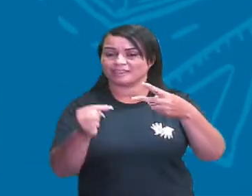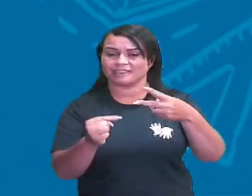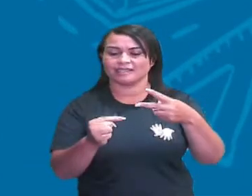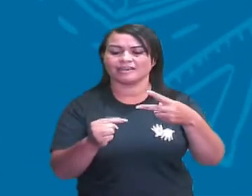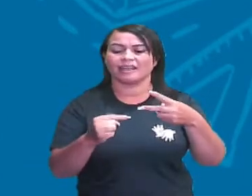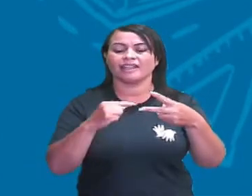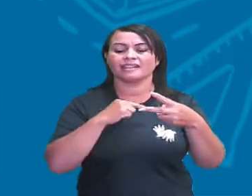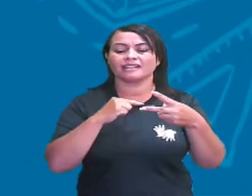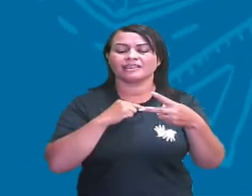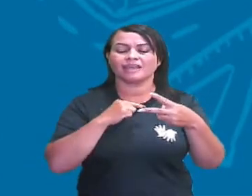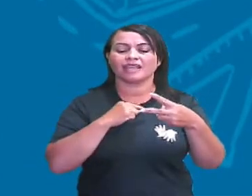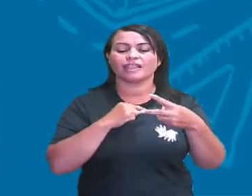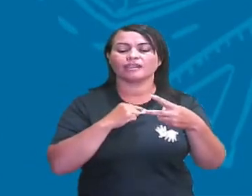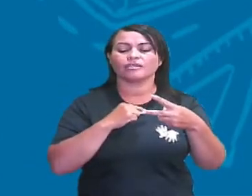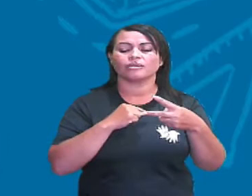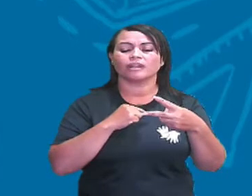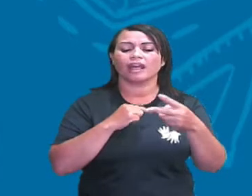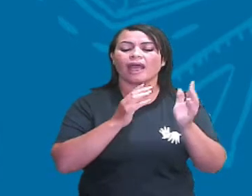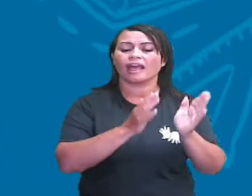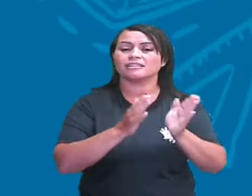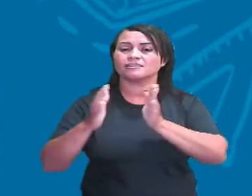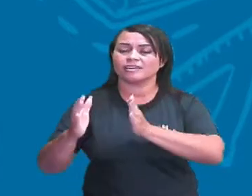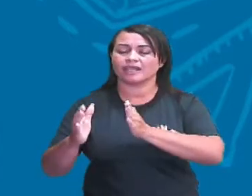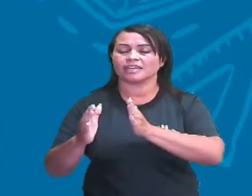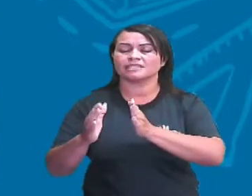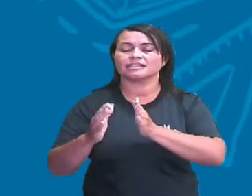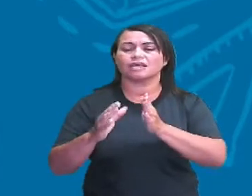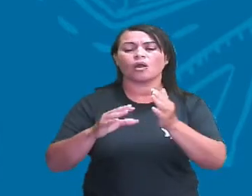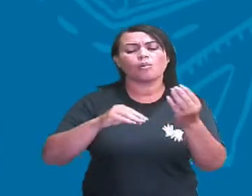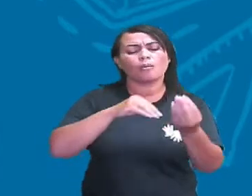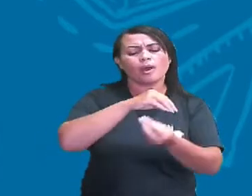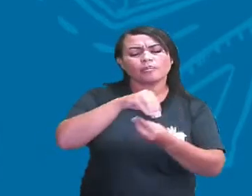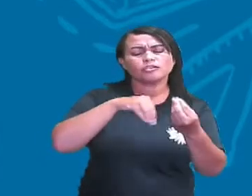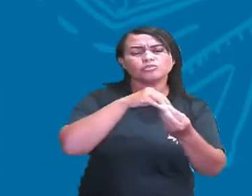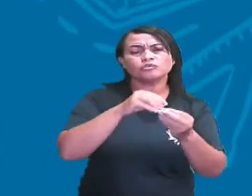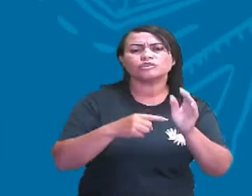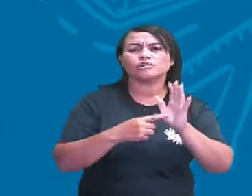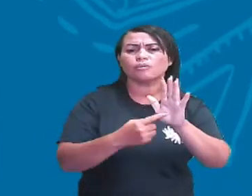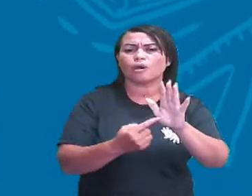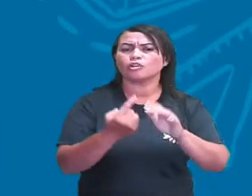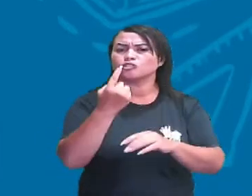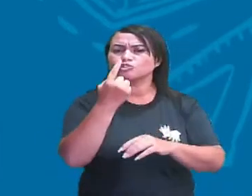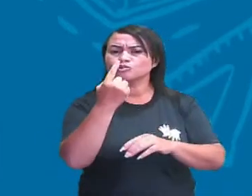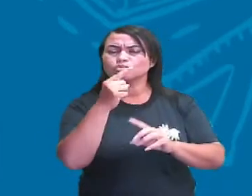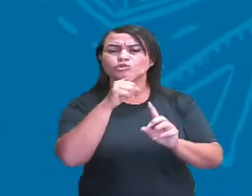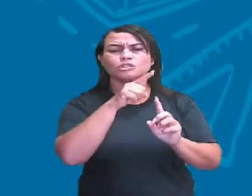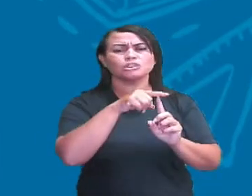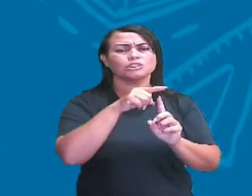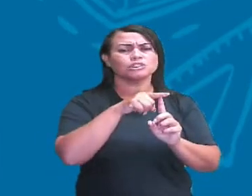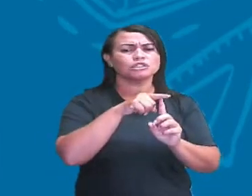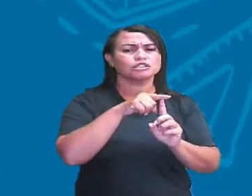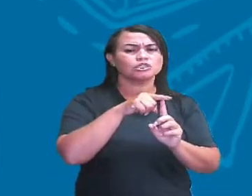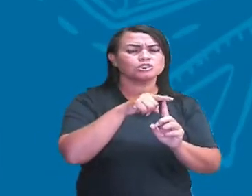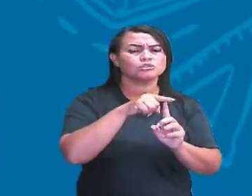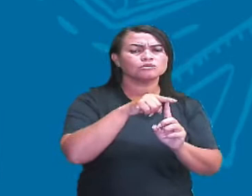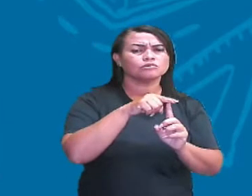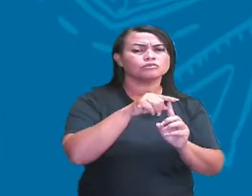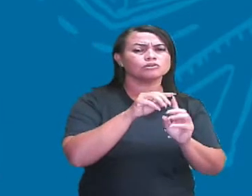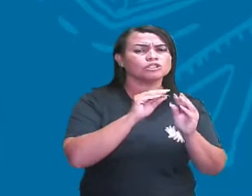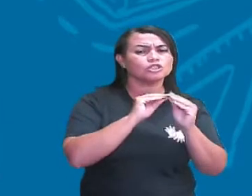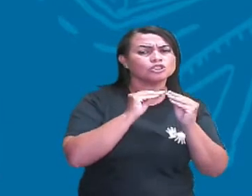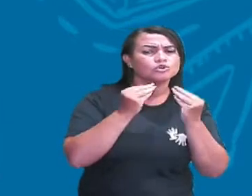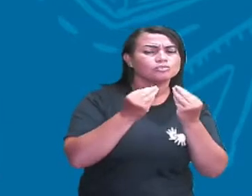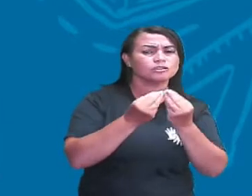fases que ela aparece. Então, por exemplo, uma mistura que mostra somente um tipo de substância, uma única fase,